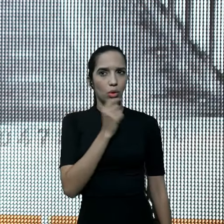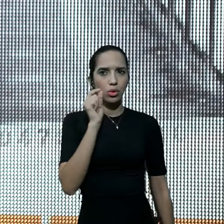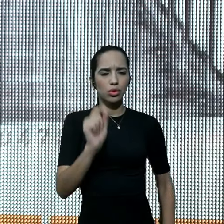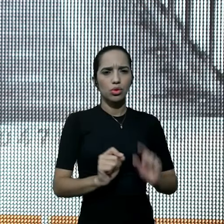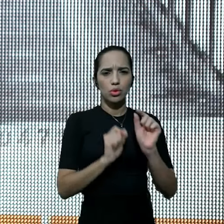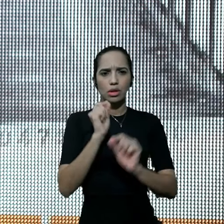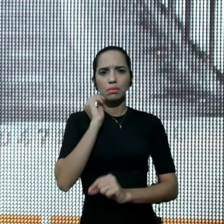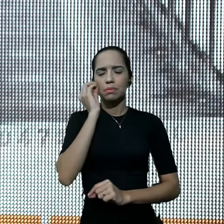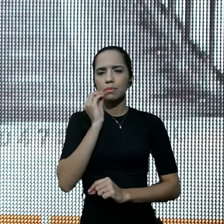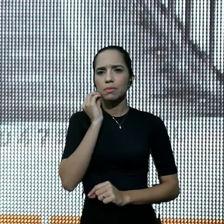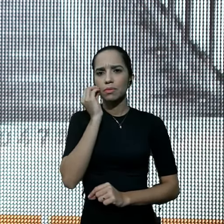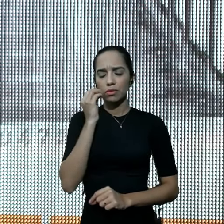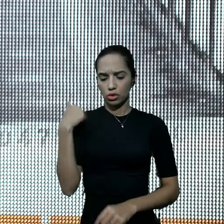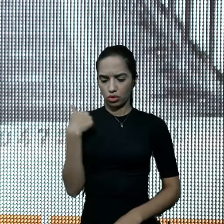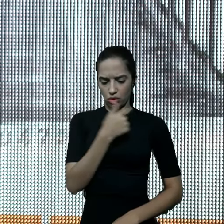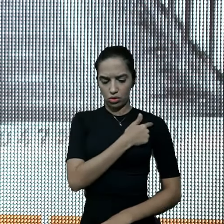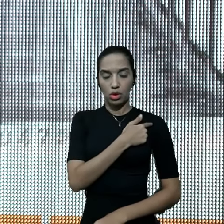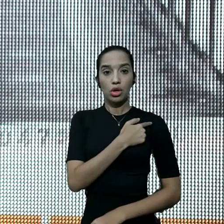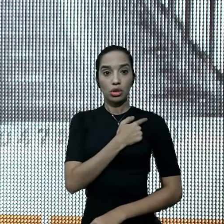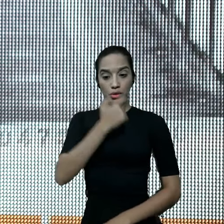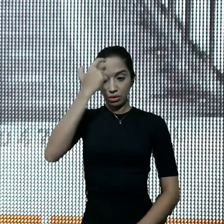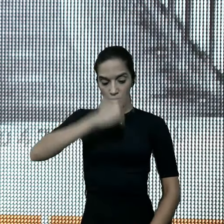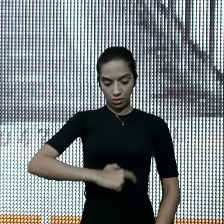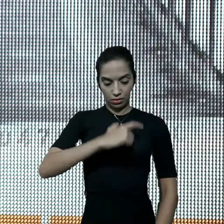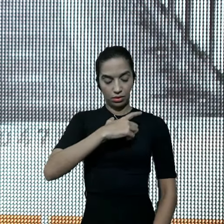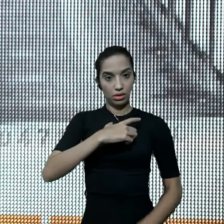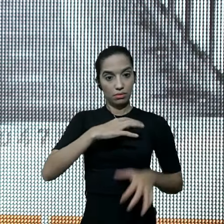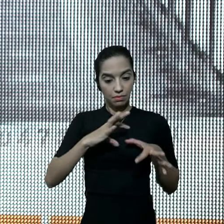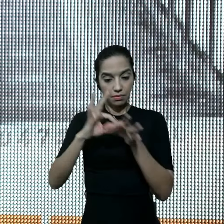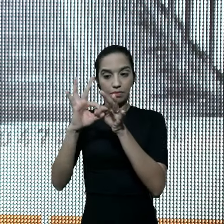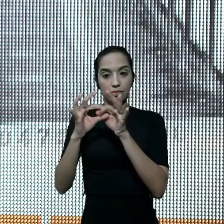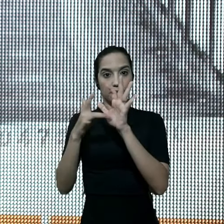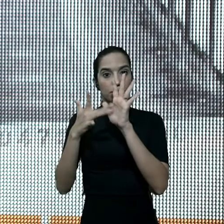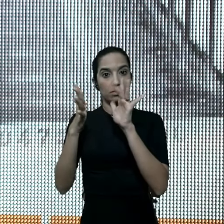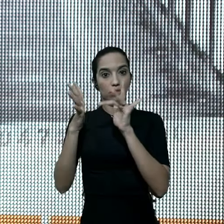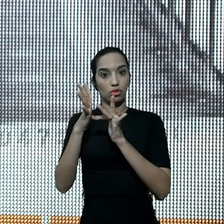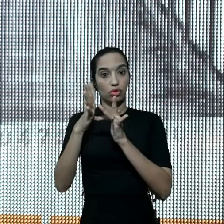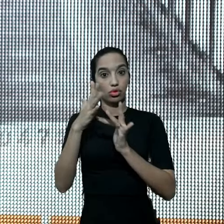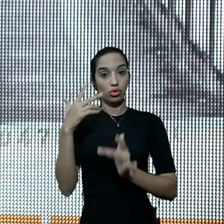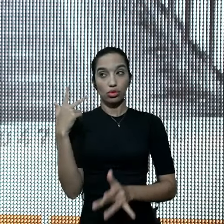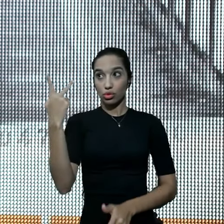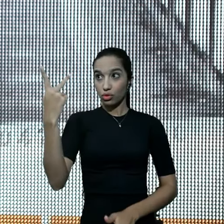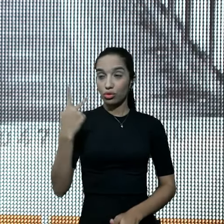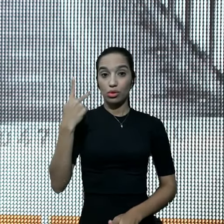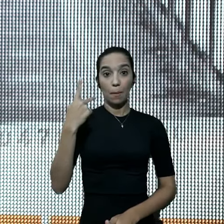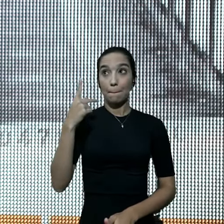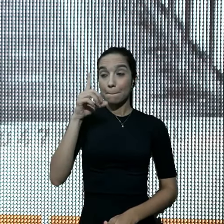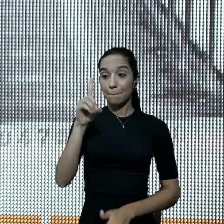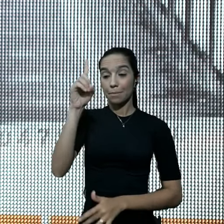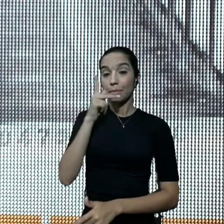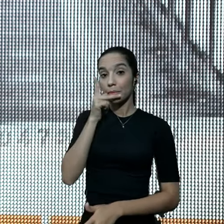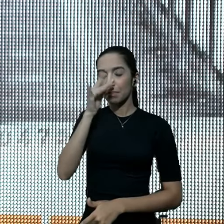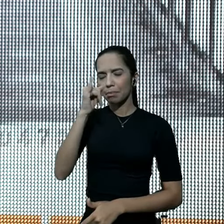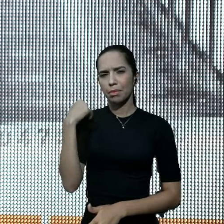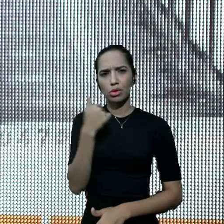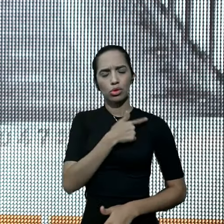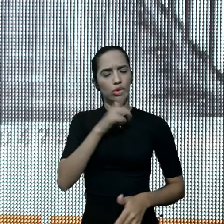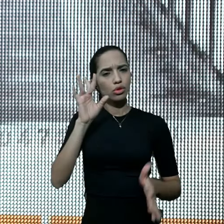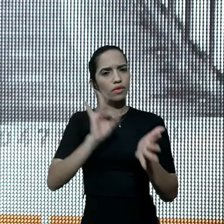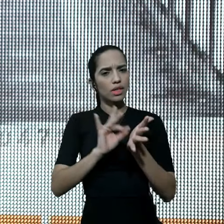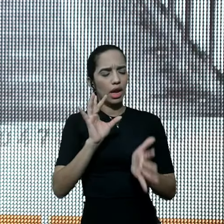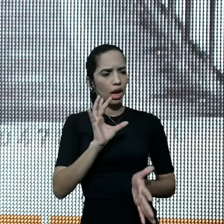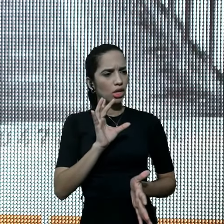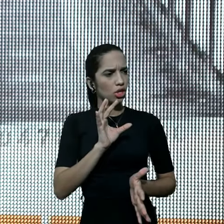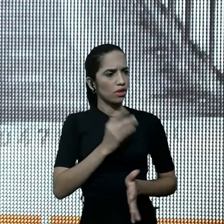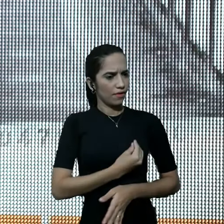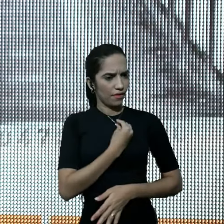como herdeiros, com herdeiros com Cristo, recebendo tudo aquilo que os céus têm para nós? Será que nós temos andado por